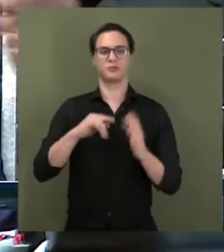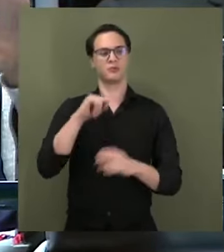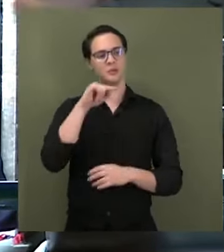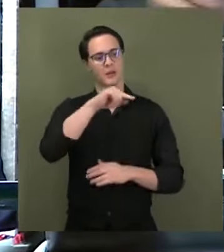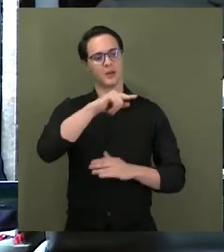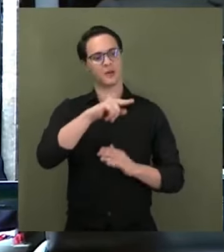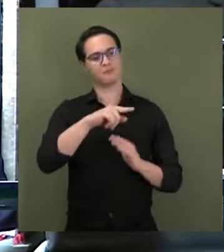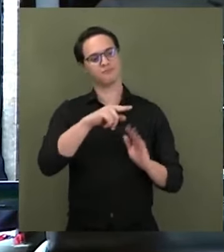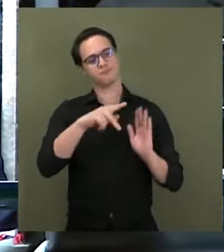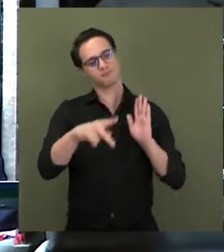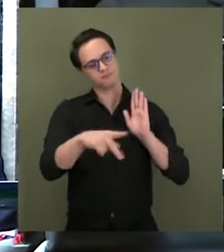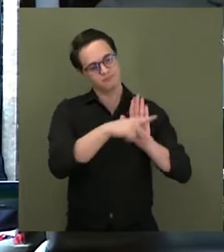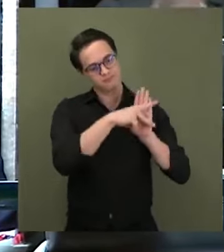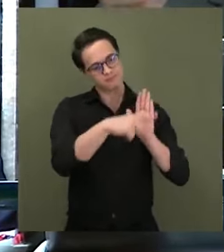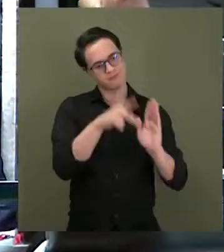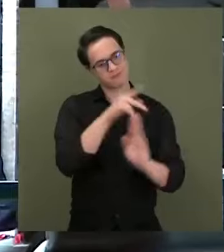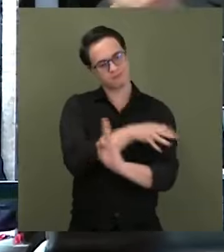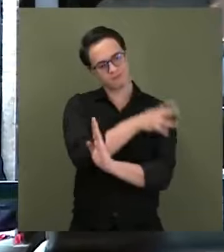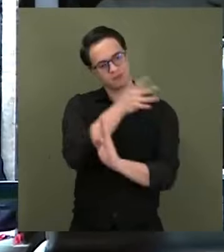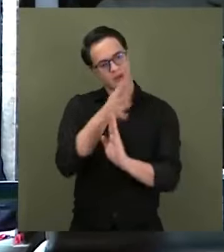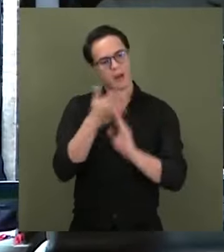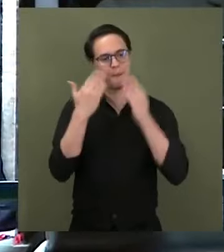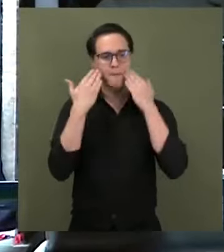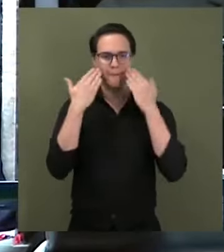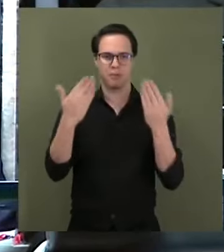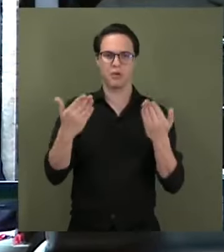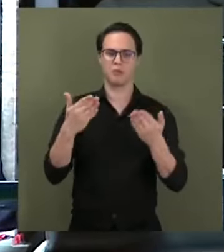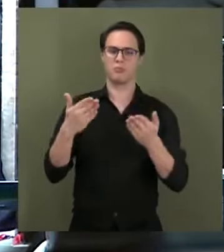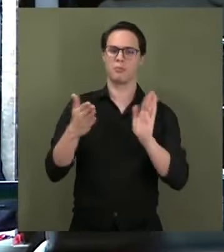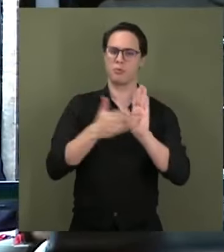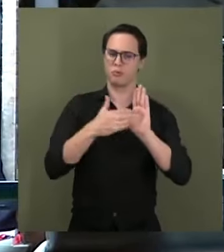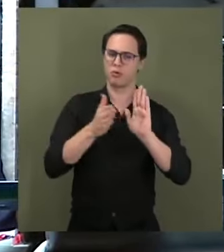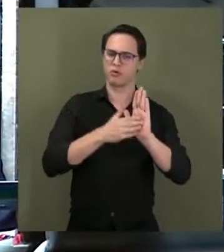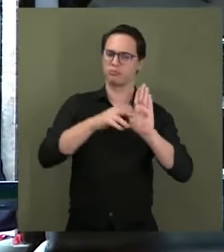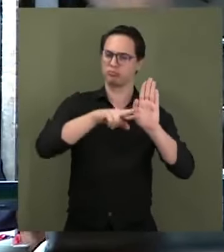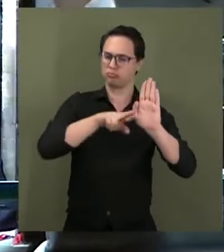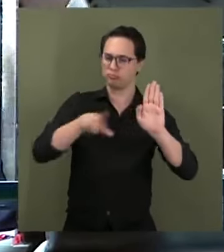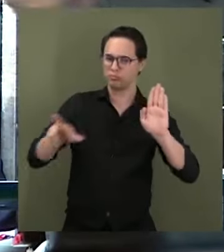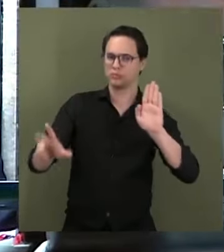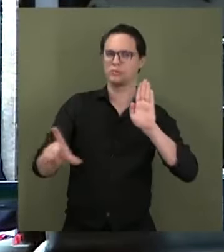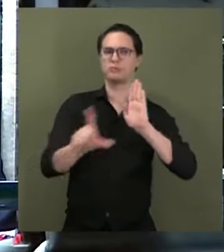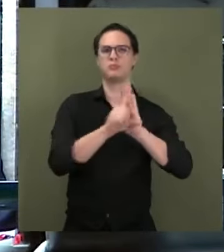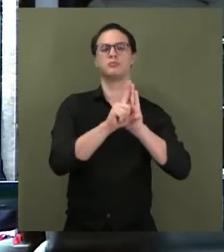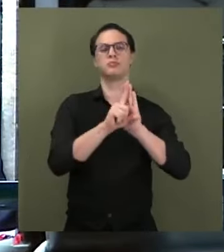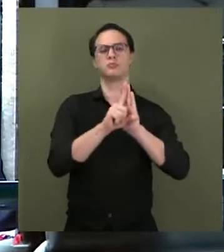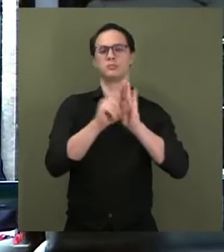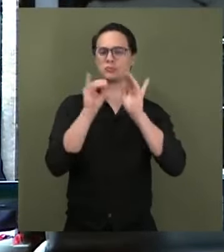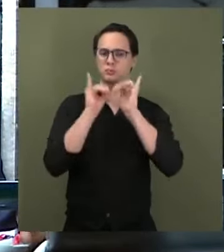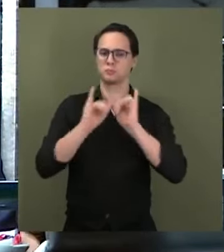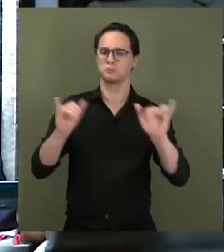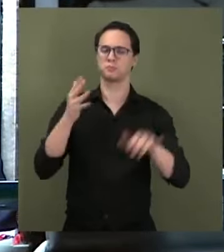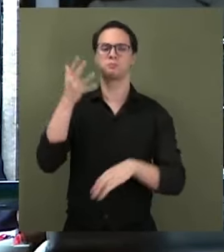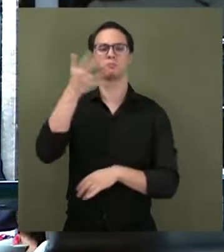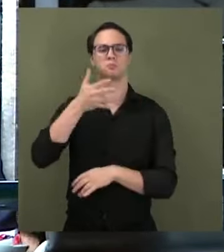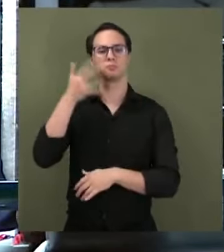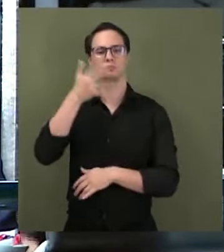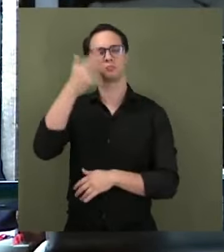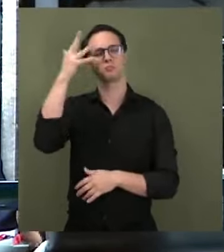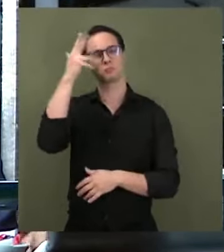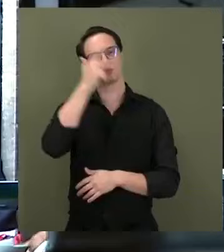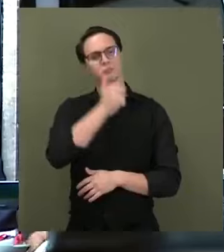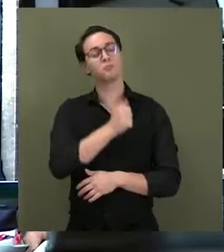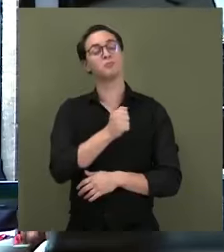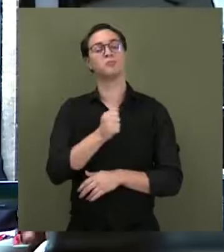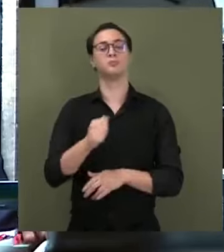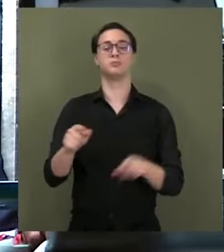pertenceu e nesses últimos dias abrilhantou com a apresentação de proposições legislativas e com belos pronunciamentos no plenário do Senado